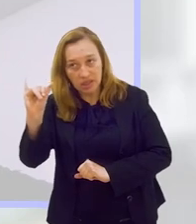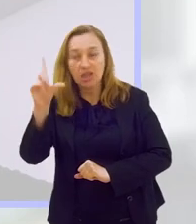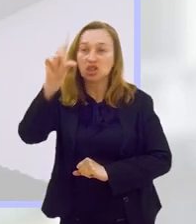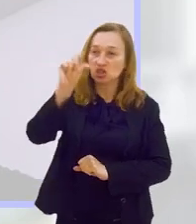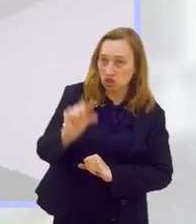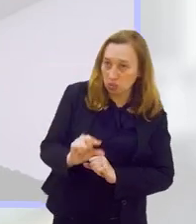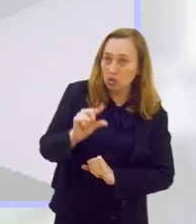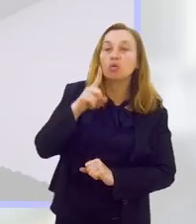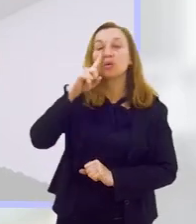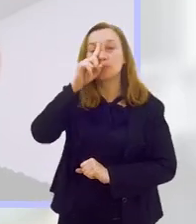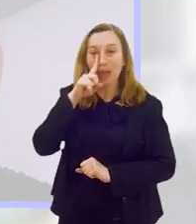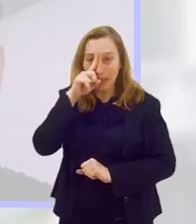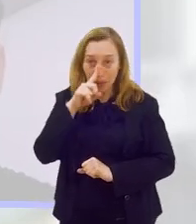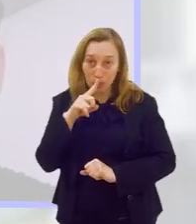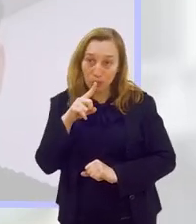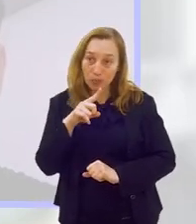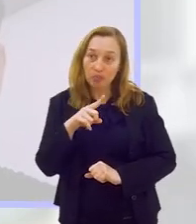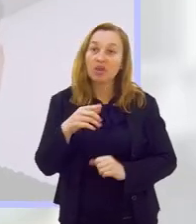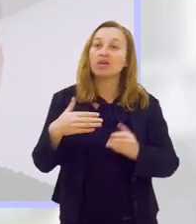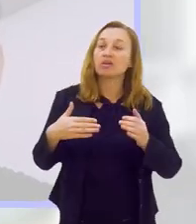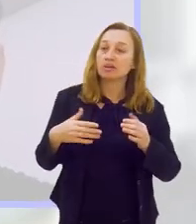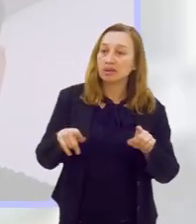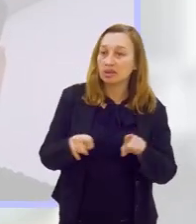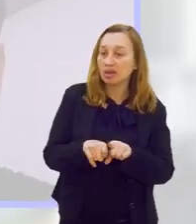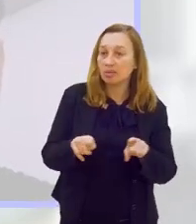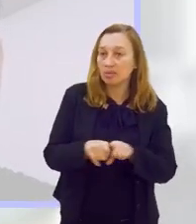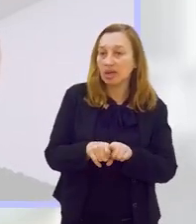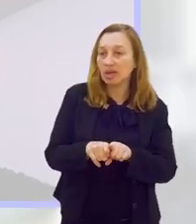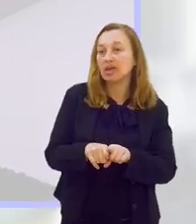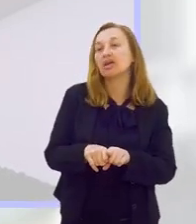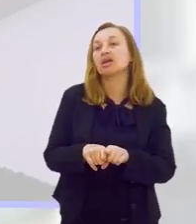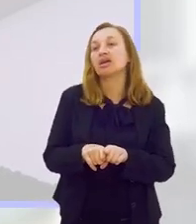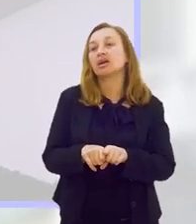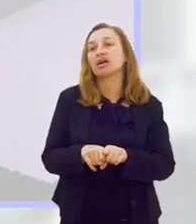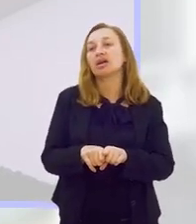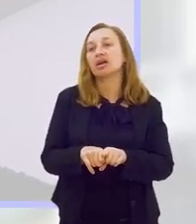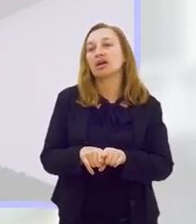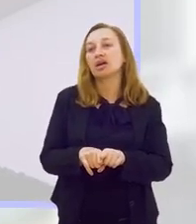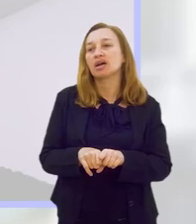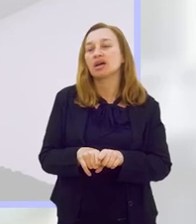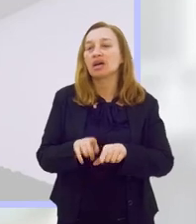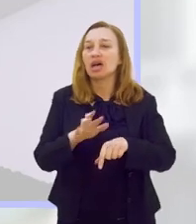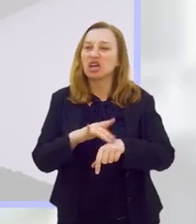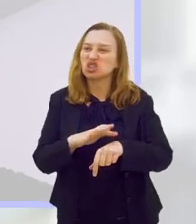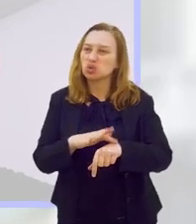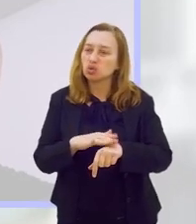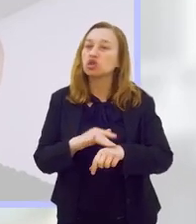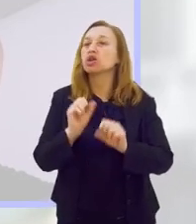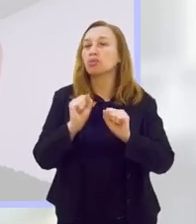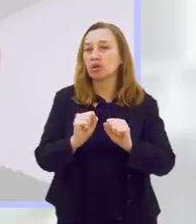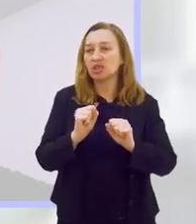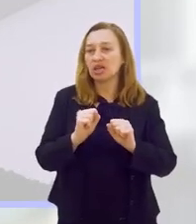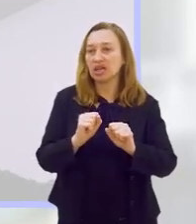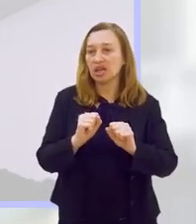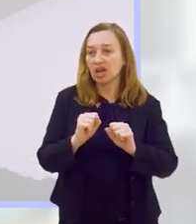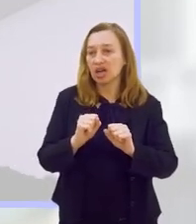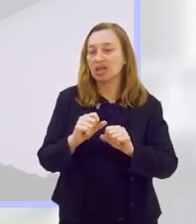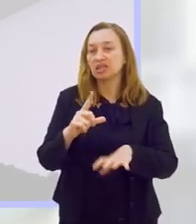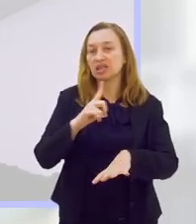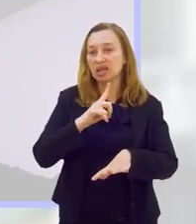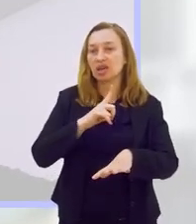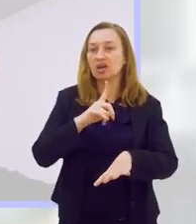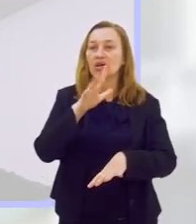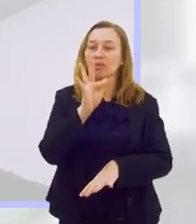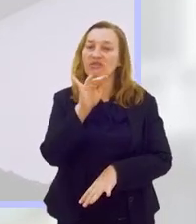as doenças que poderão aparecer, como a Fernanda falou, no futuro, numa belice, tá? Numa certa